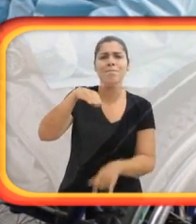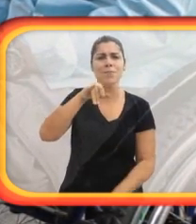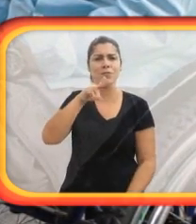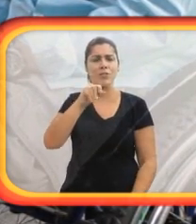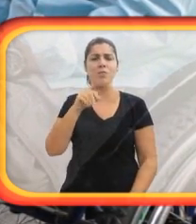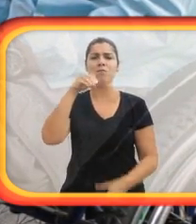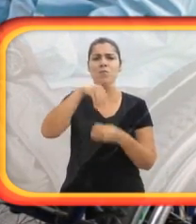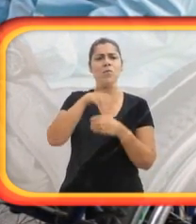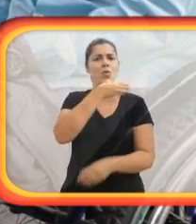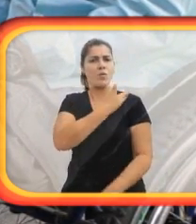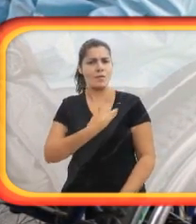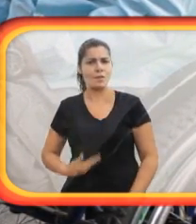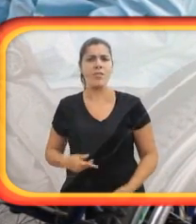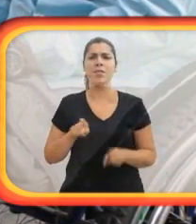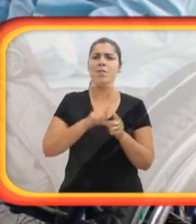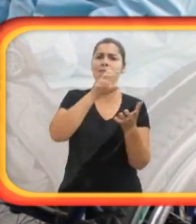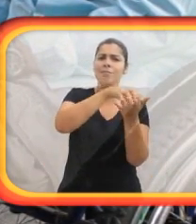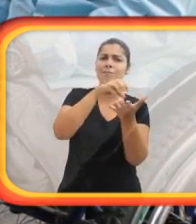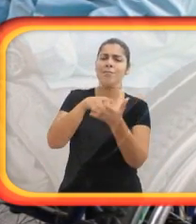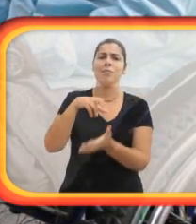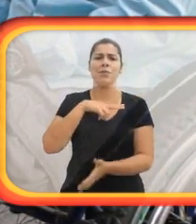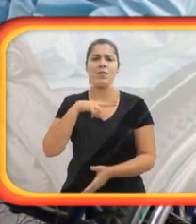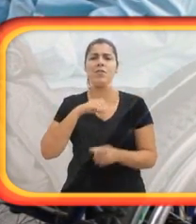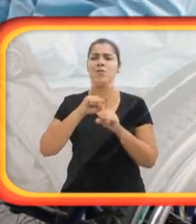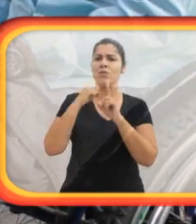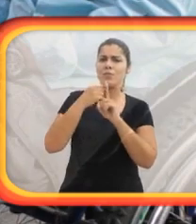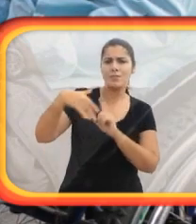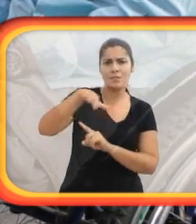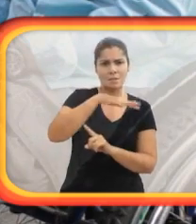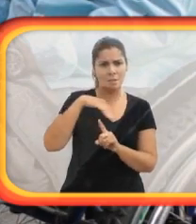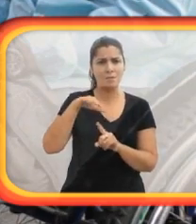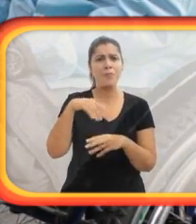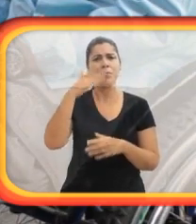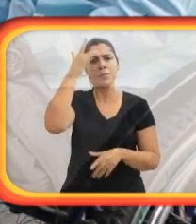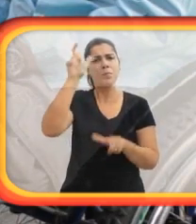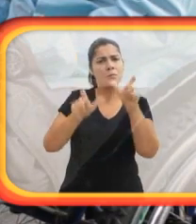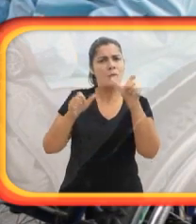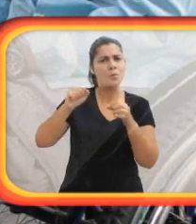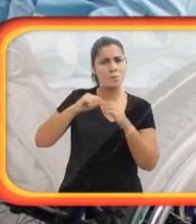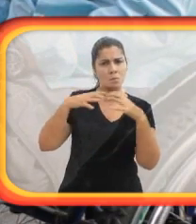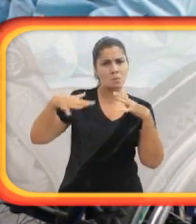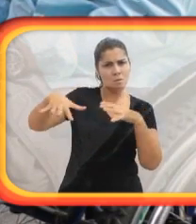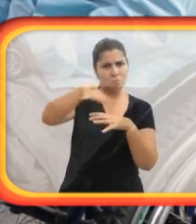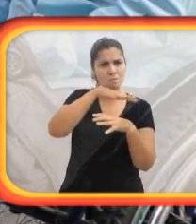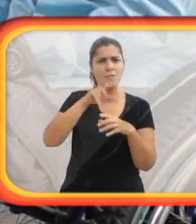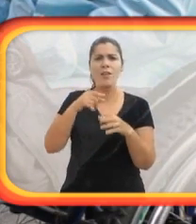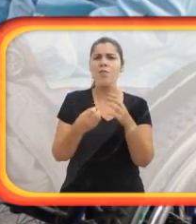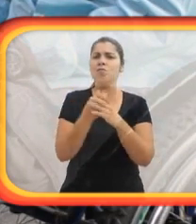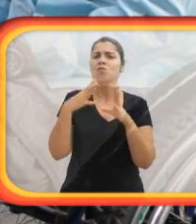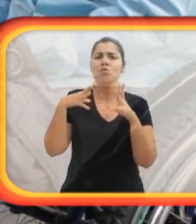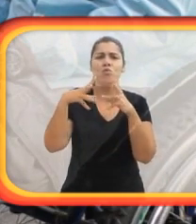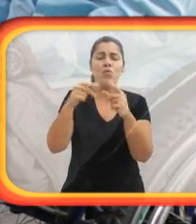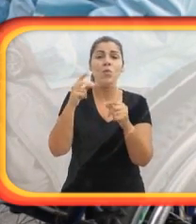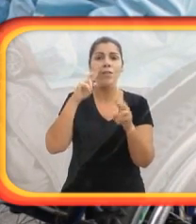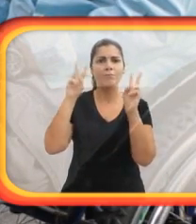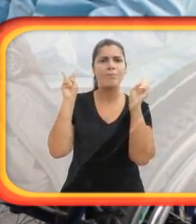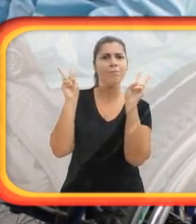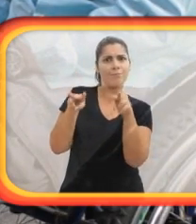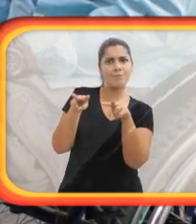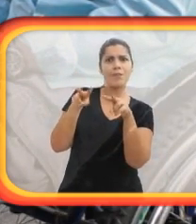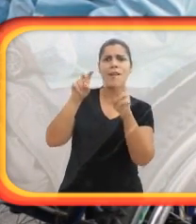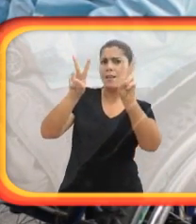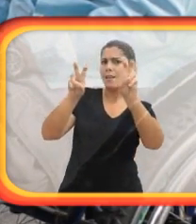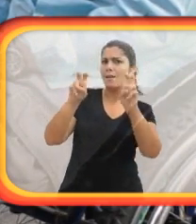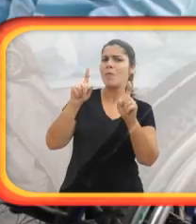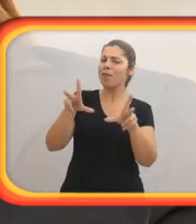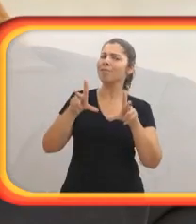3 de dezembro, desde 1992, ele é comemorado para dar visibilidade ao tema das